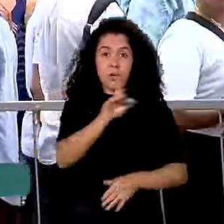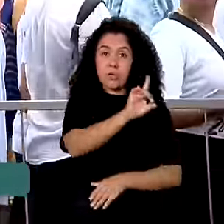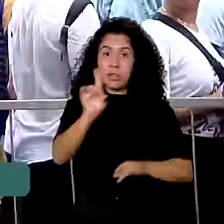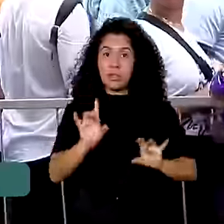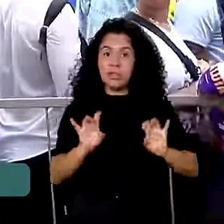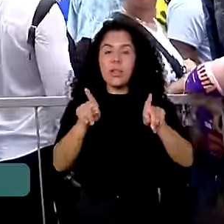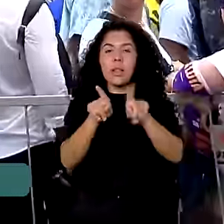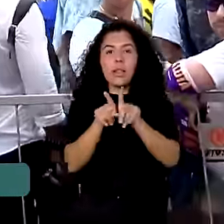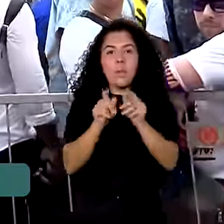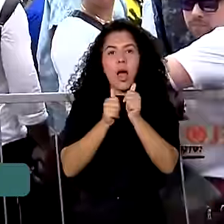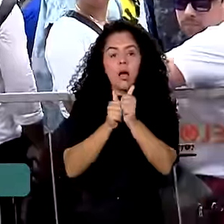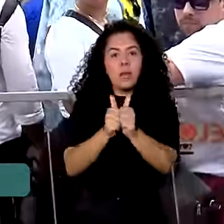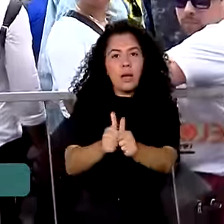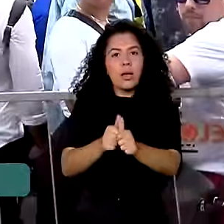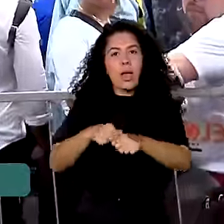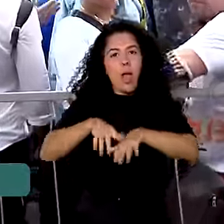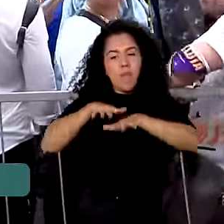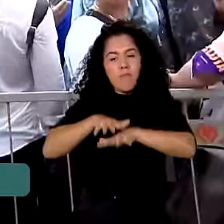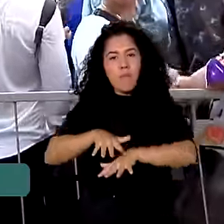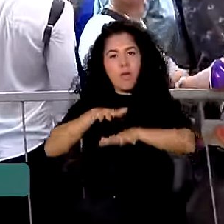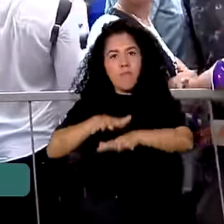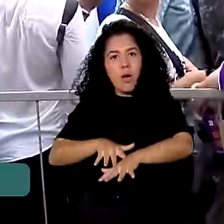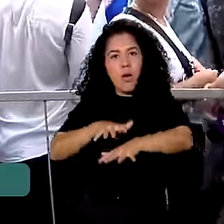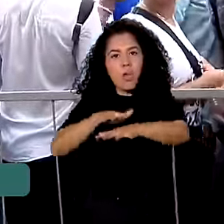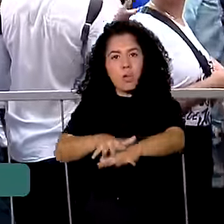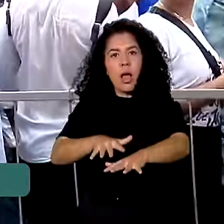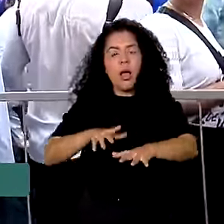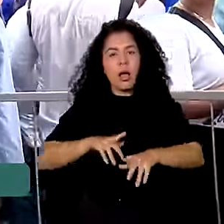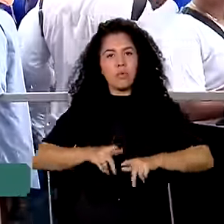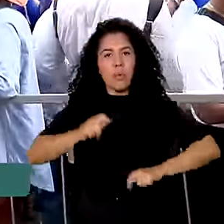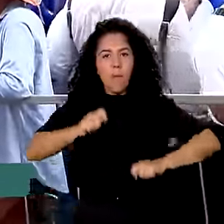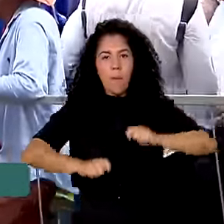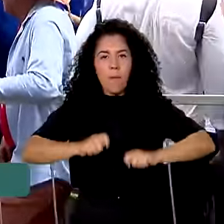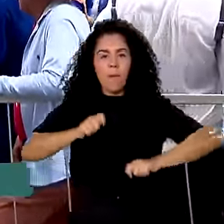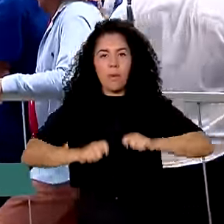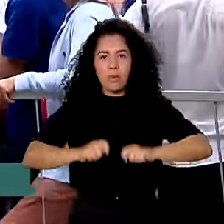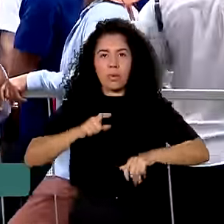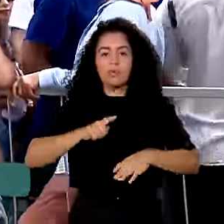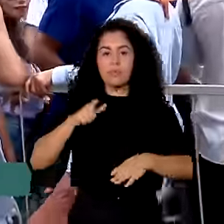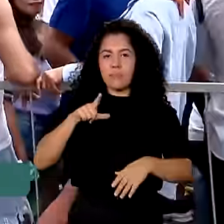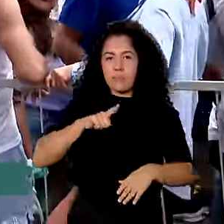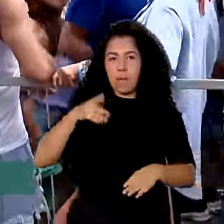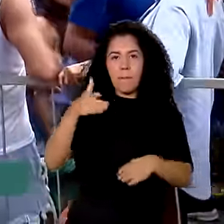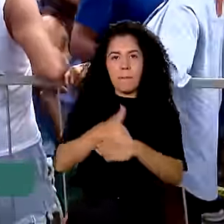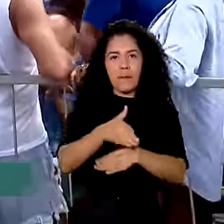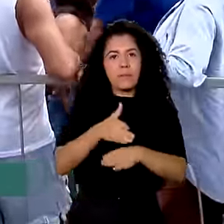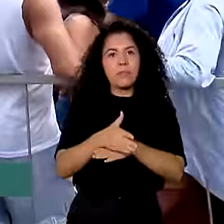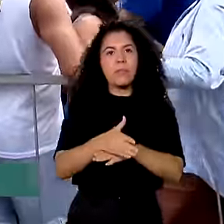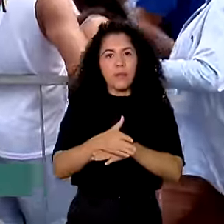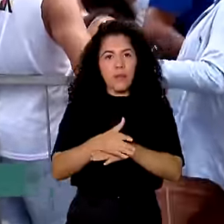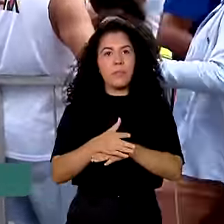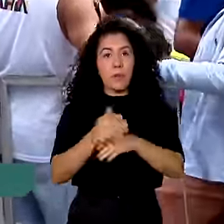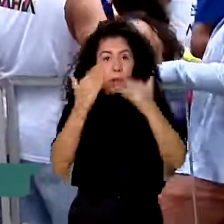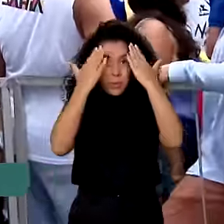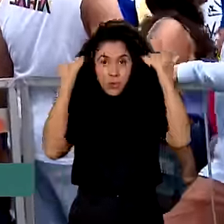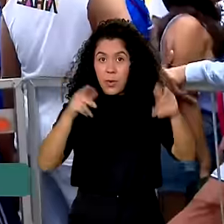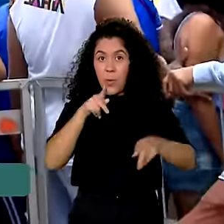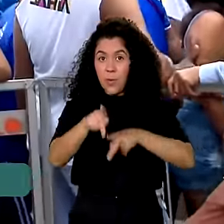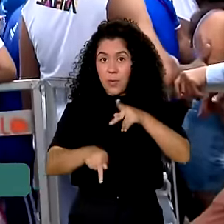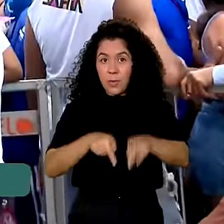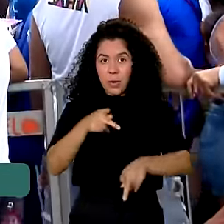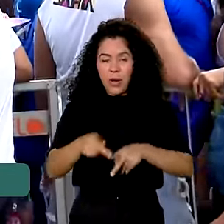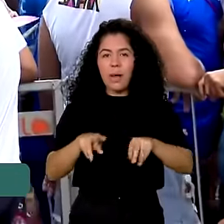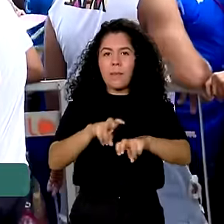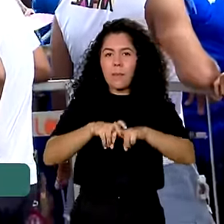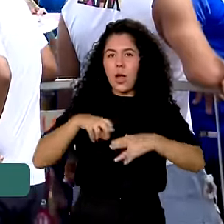então, o desfile de bandas de fanfarras dos caboclos que representam a participação popular nessa luta e também